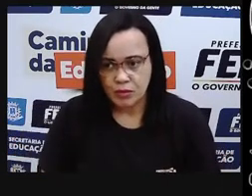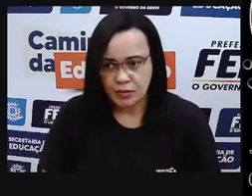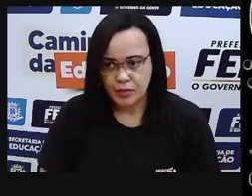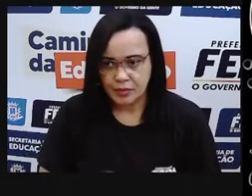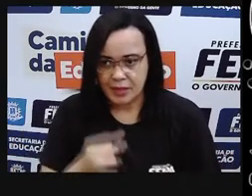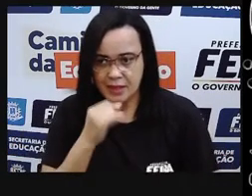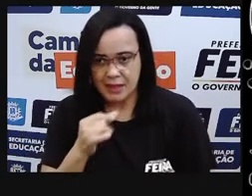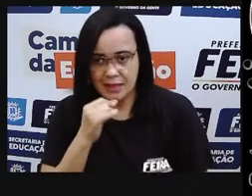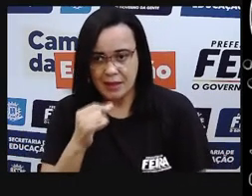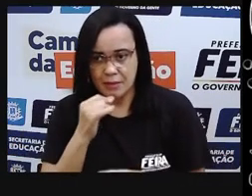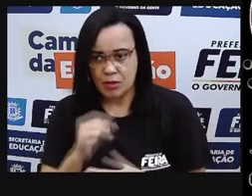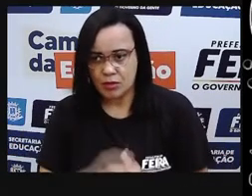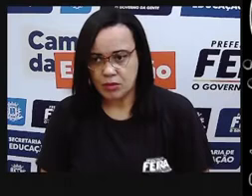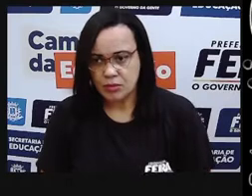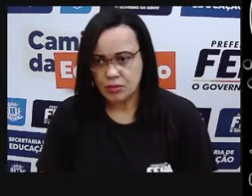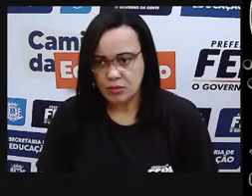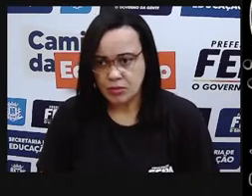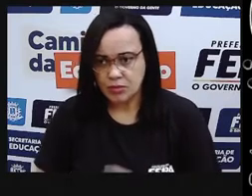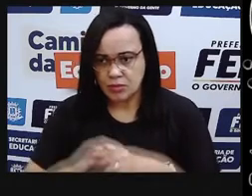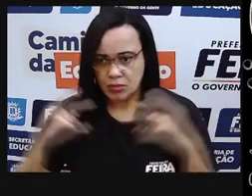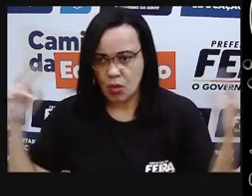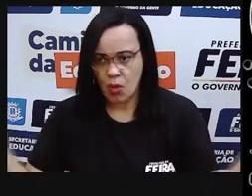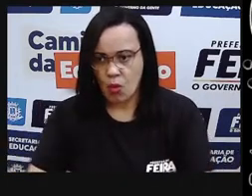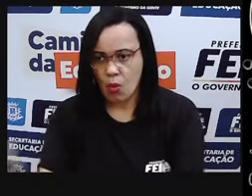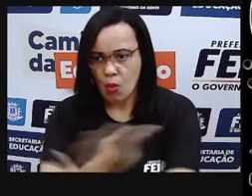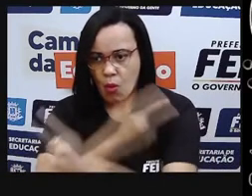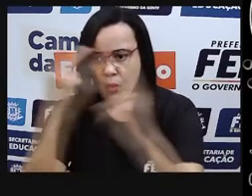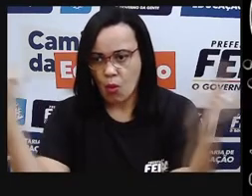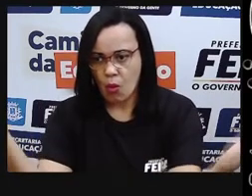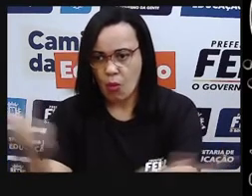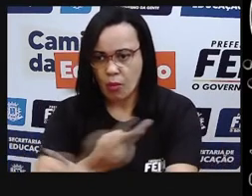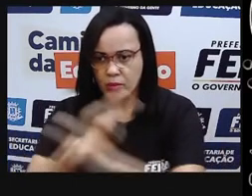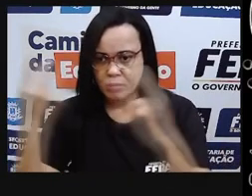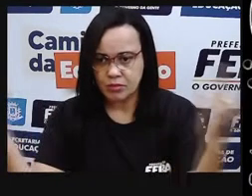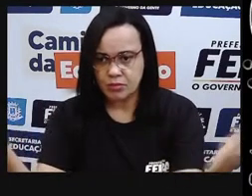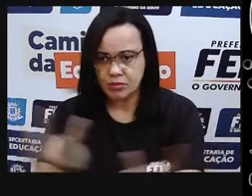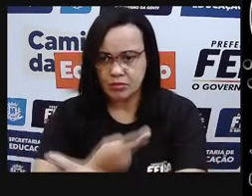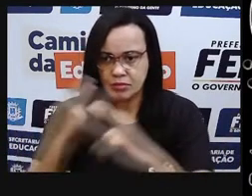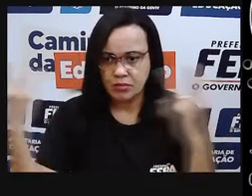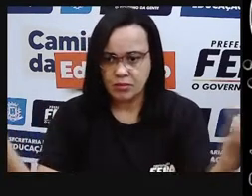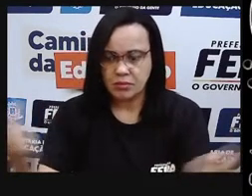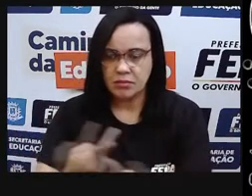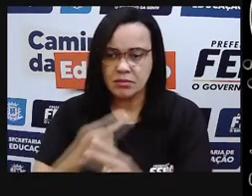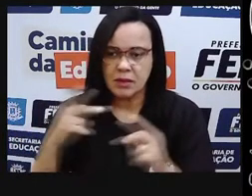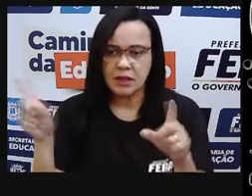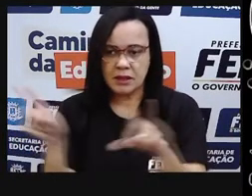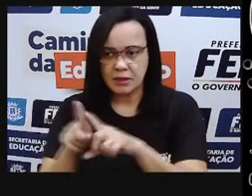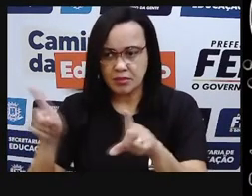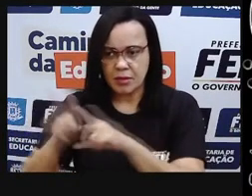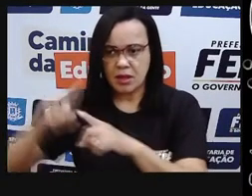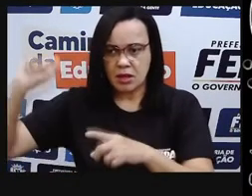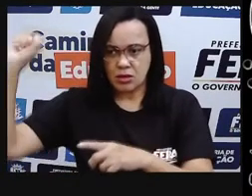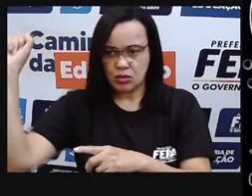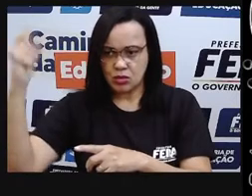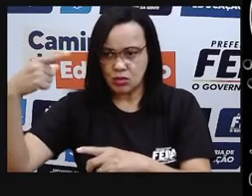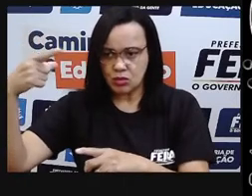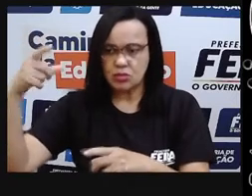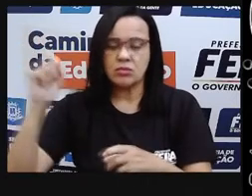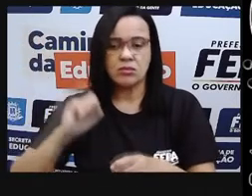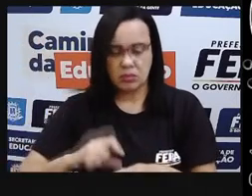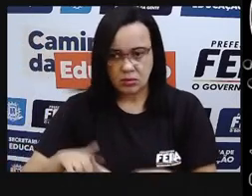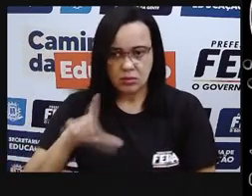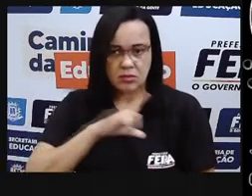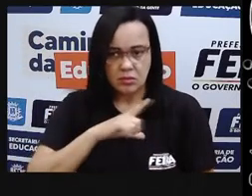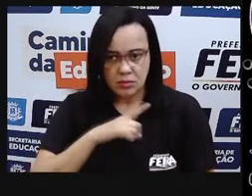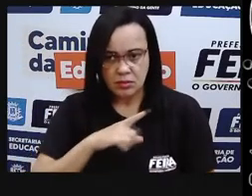exemplo, a energia solar. Então, a energia que constantemente ela está aqui, né, ao nosso redor